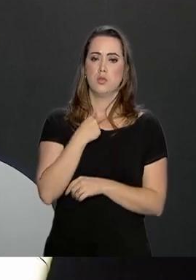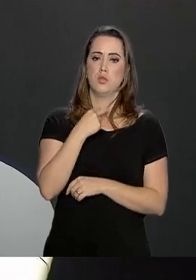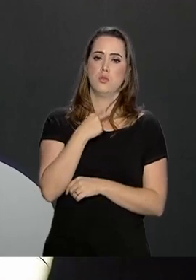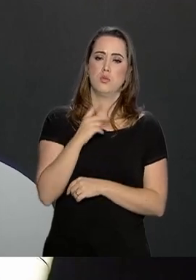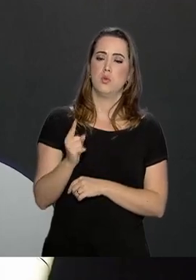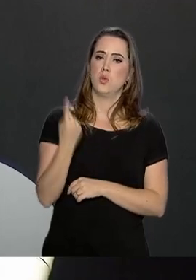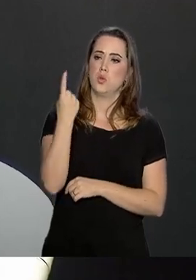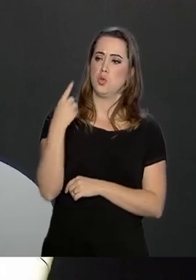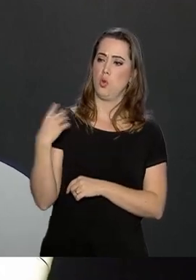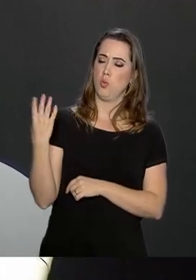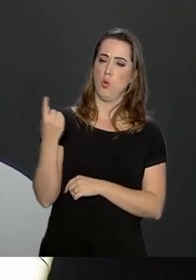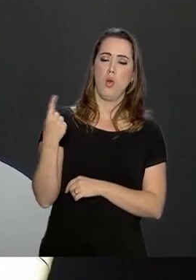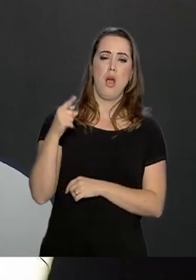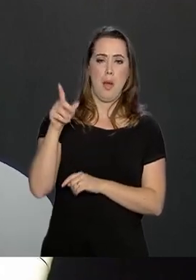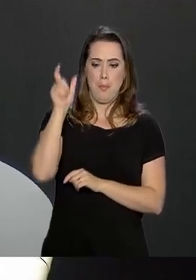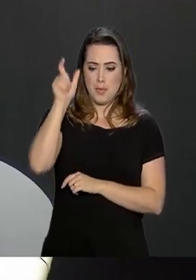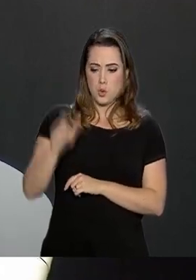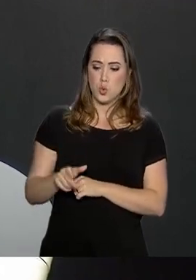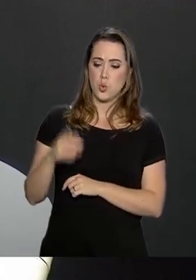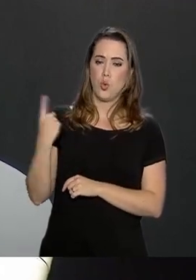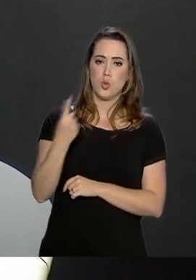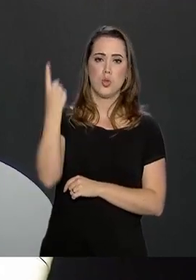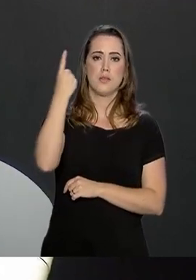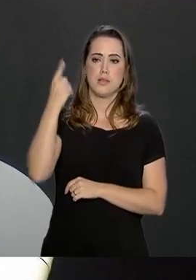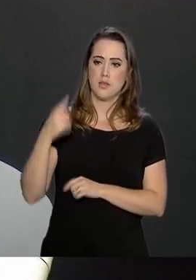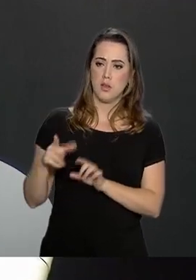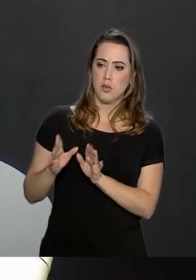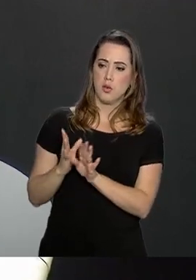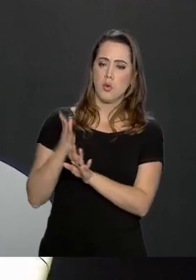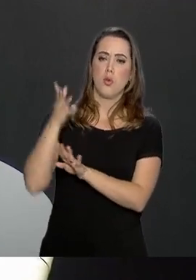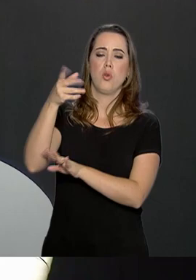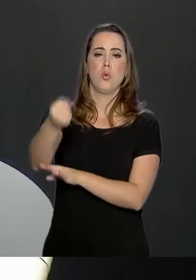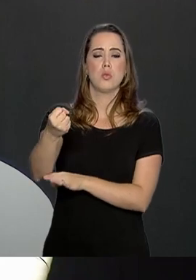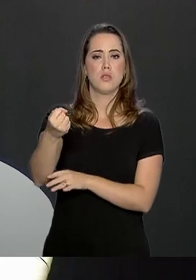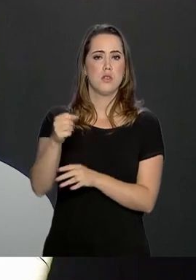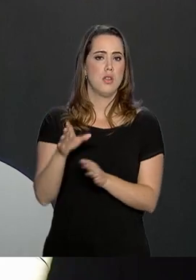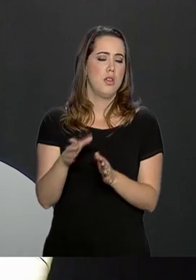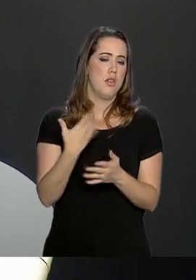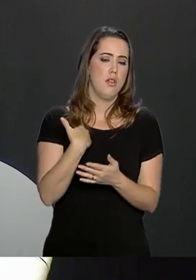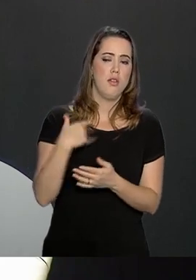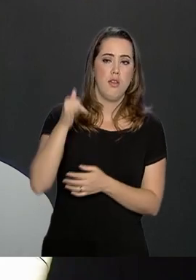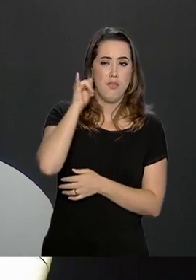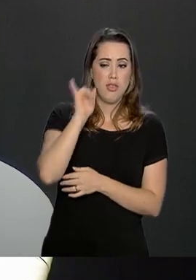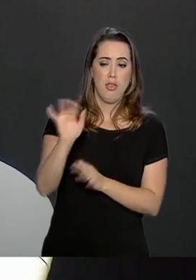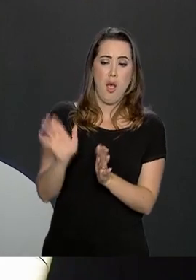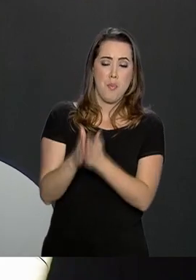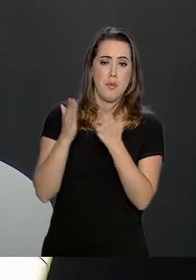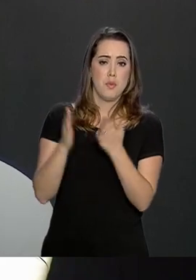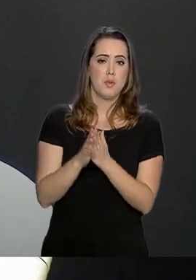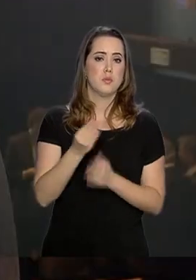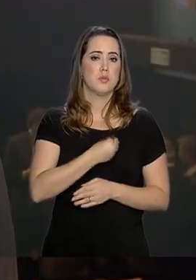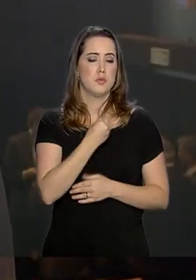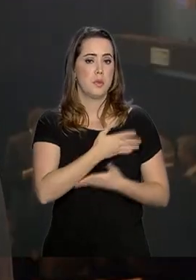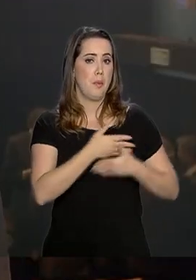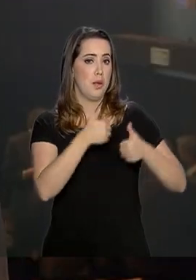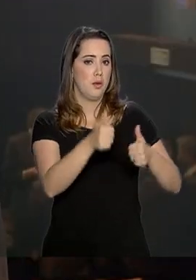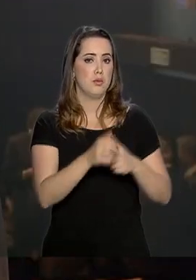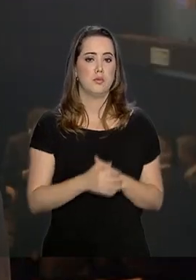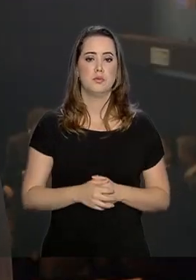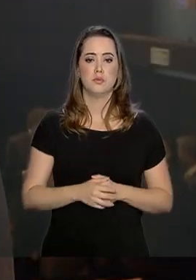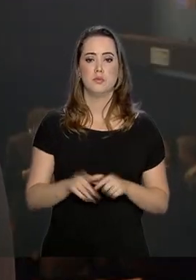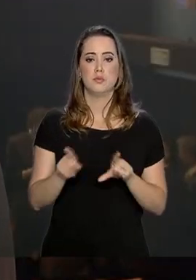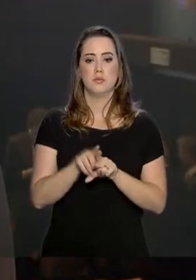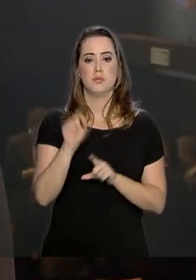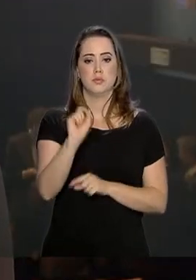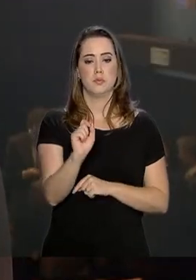protagonismo e elas com as próprias pernas saírem da situação de miséria, de extrema pobreza, para uma vida melhor. A modernização